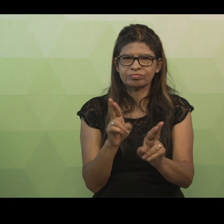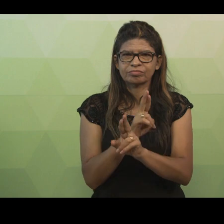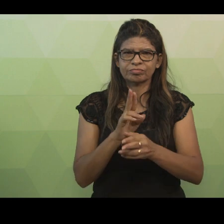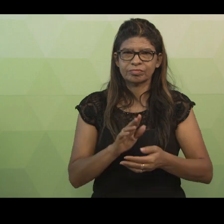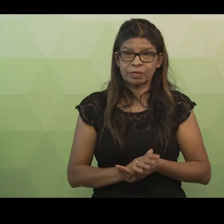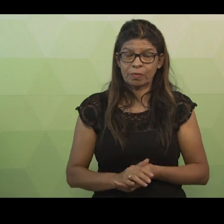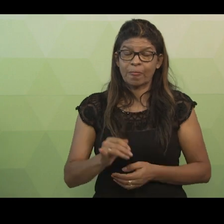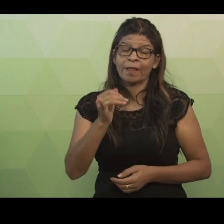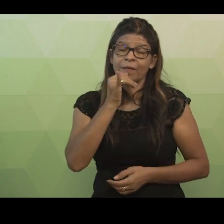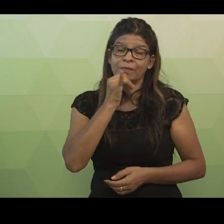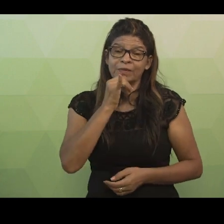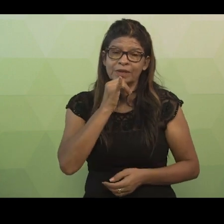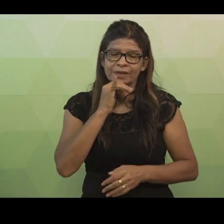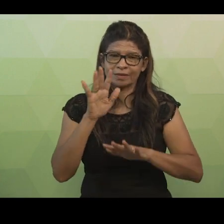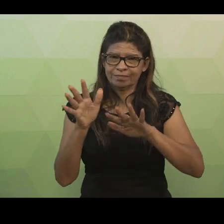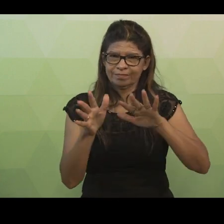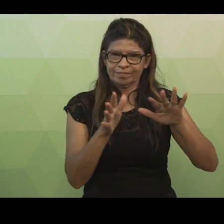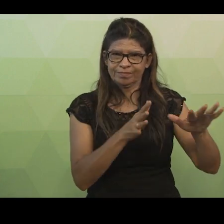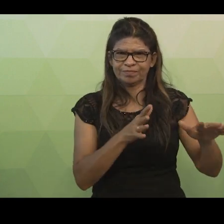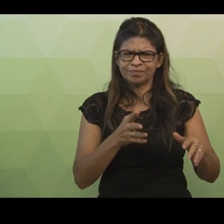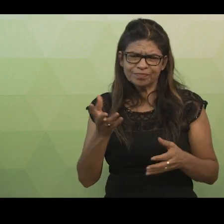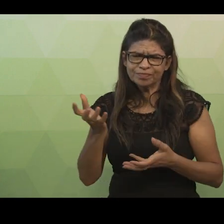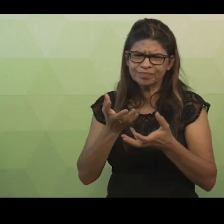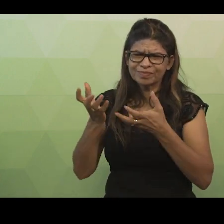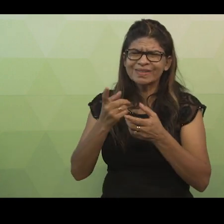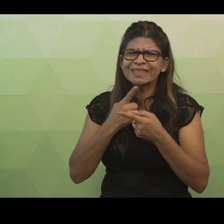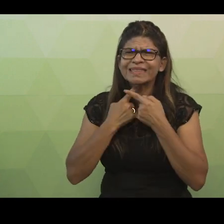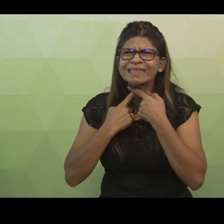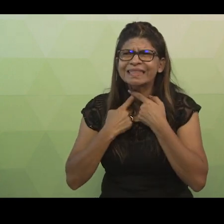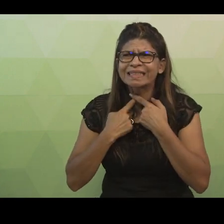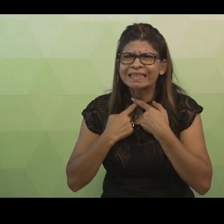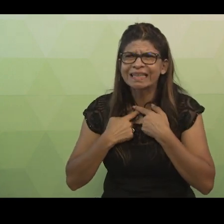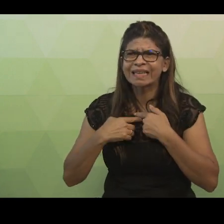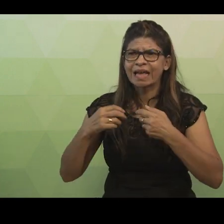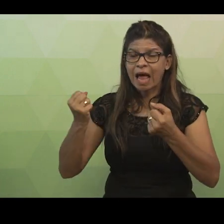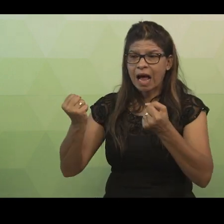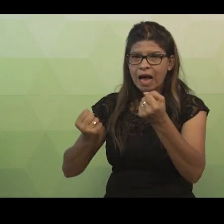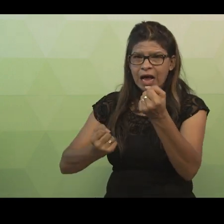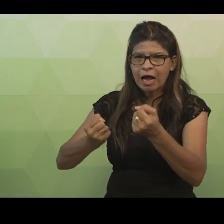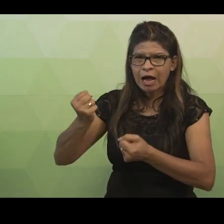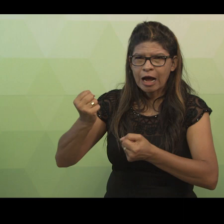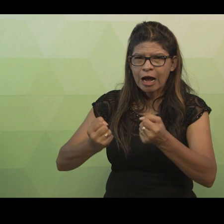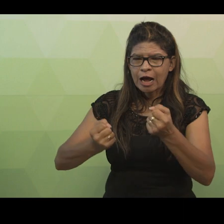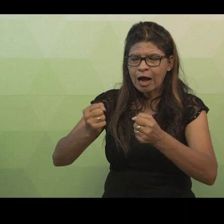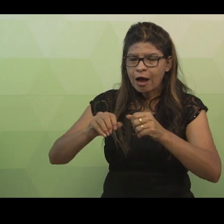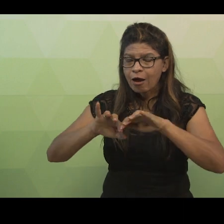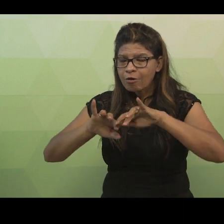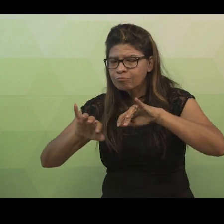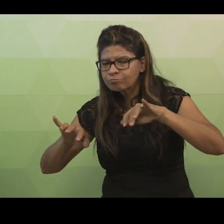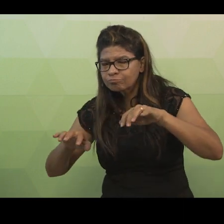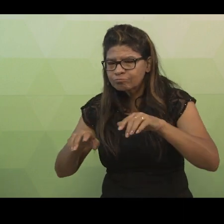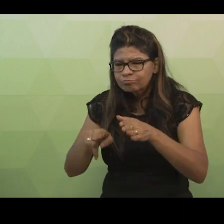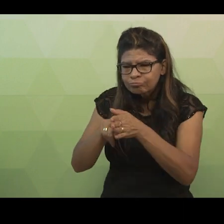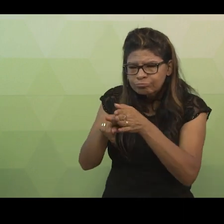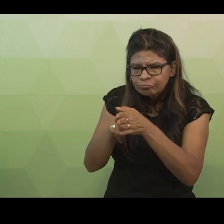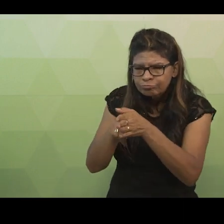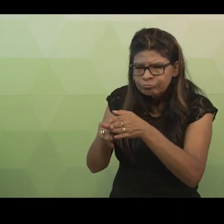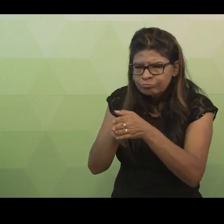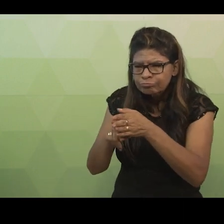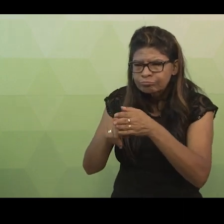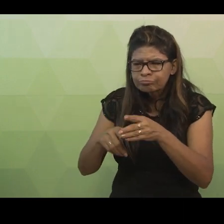automóvel, por exemplo, verificaremos que ele é formado por peças que apresentam relações muito definidas.